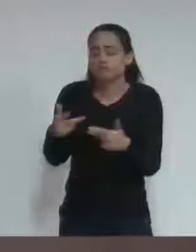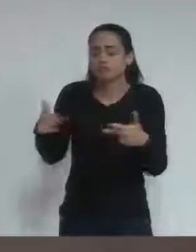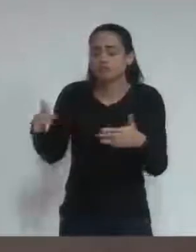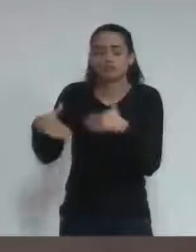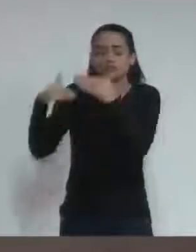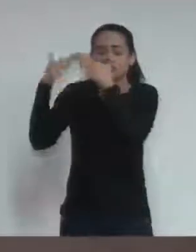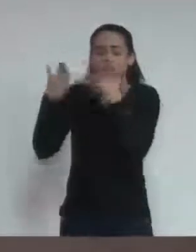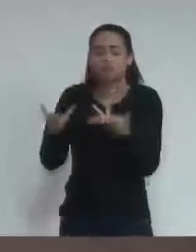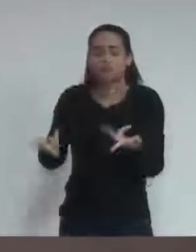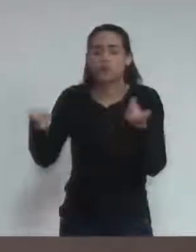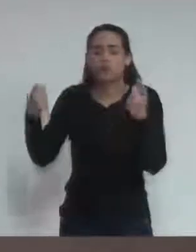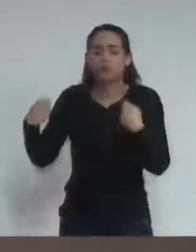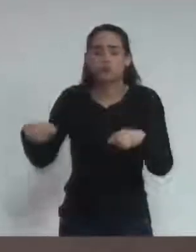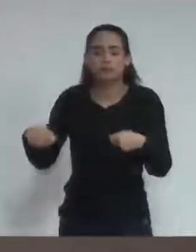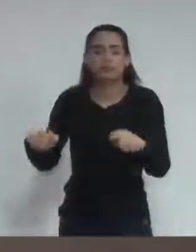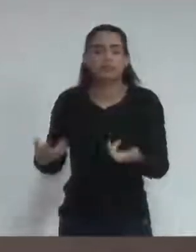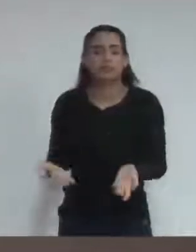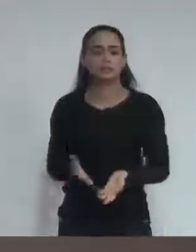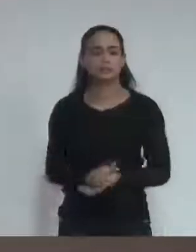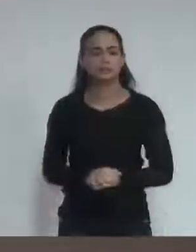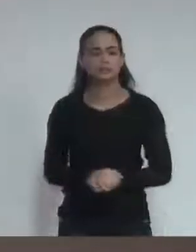país em arrecadação per capita.